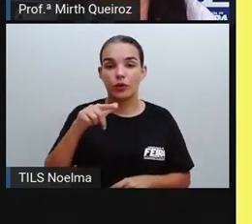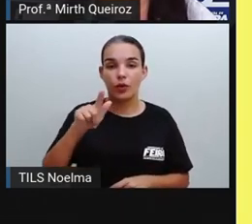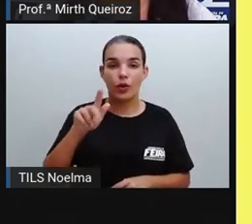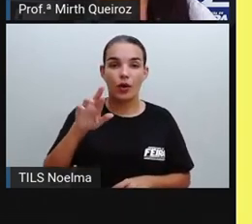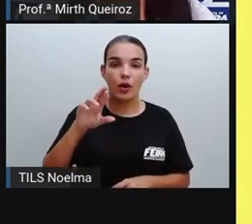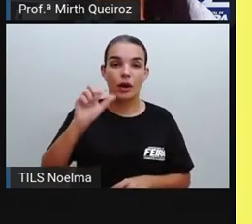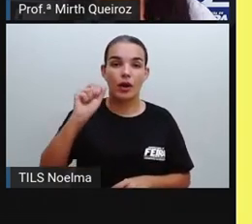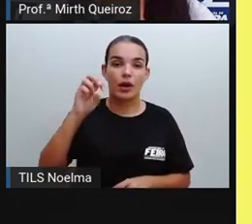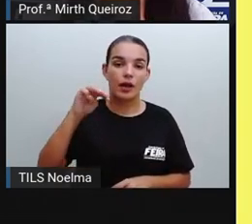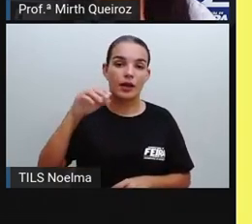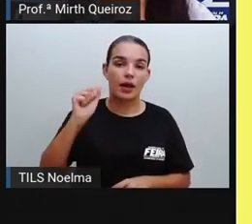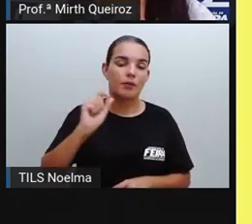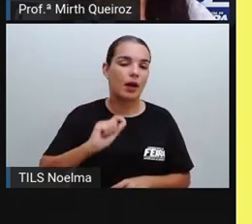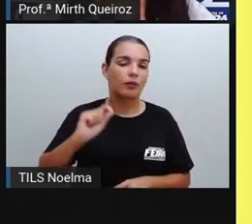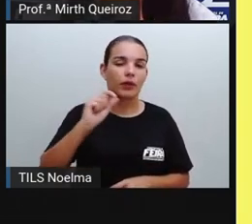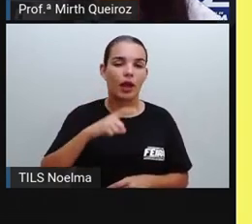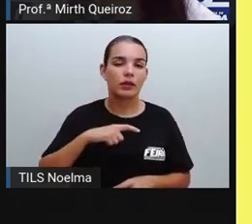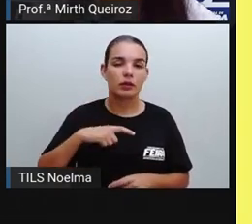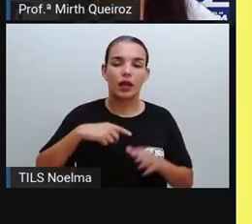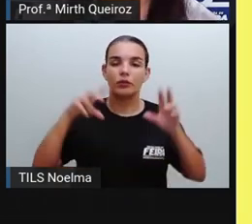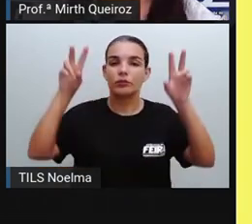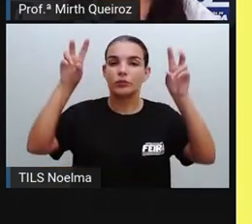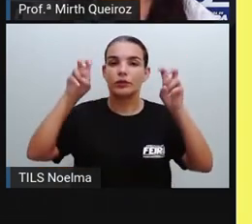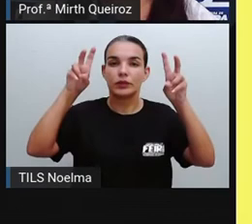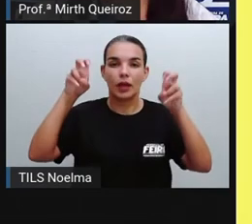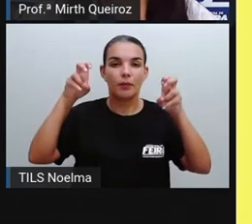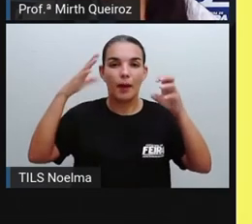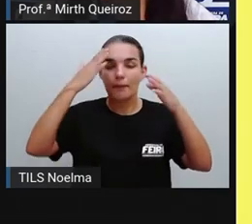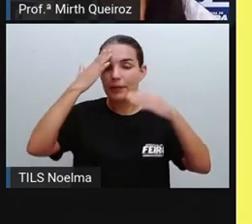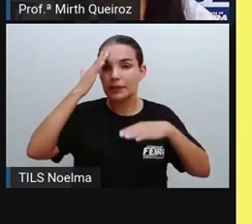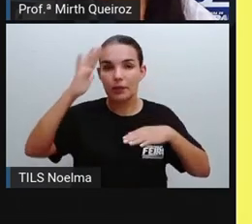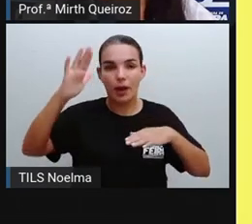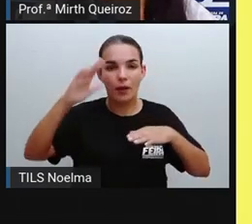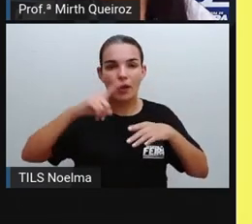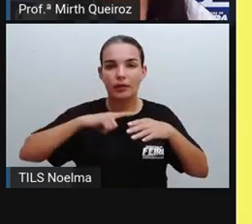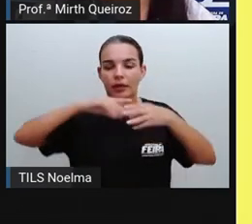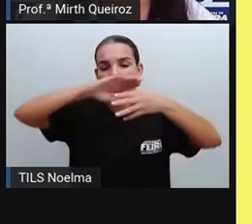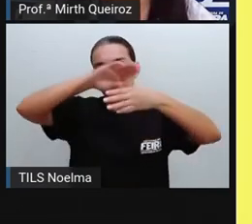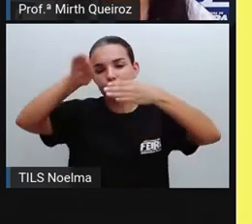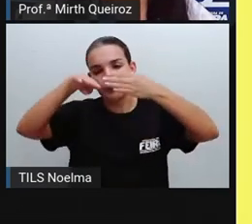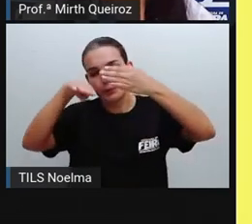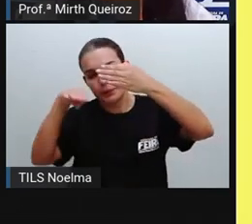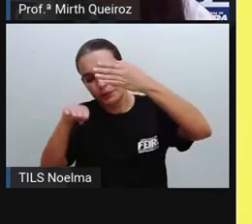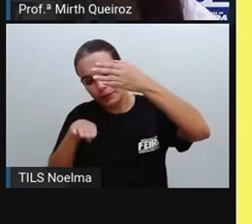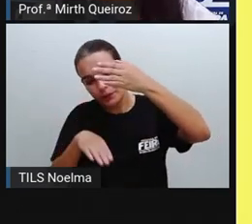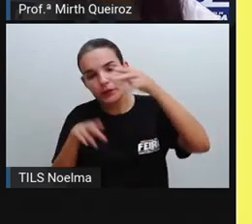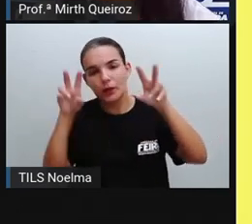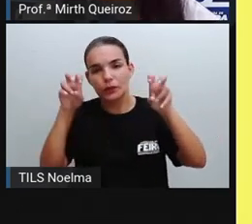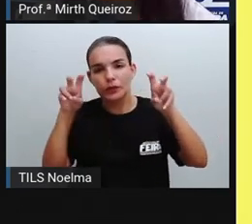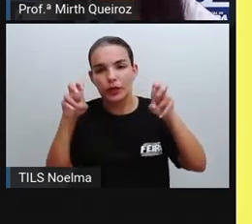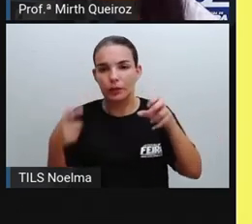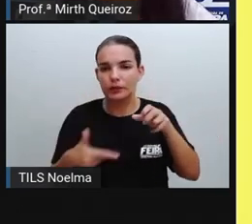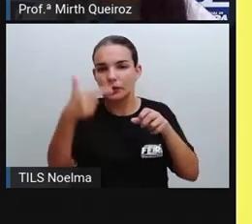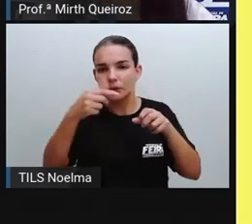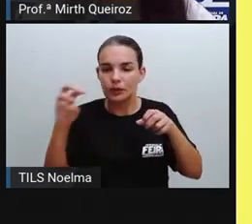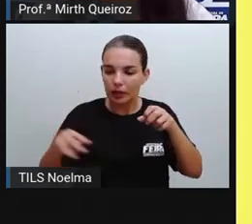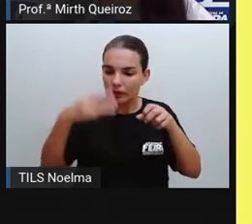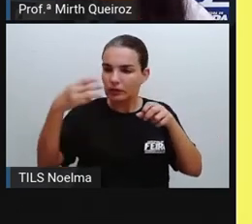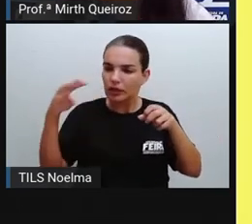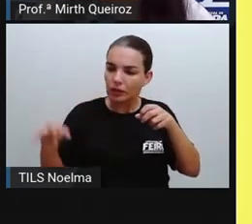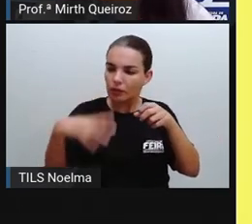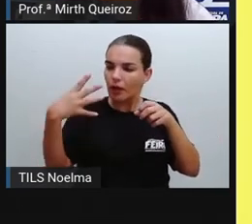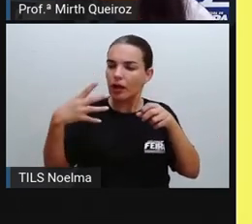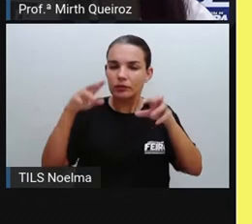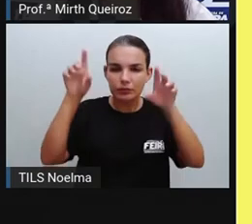um tema principal vão surgindo os outros sub-temas, né? A gente vai colocando ali conceitos, né? Que sejam